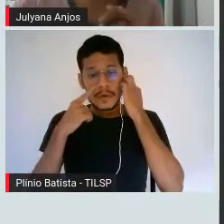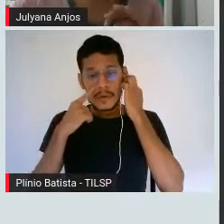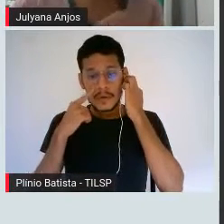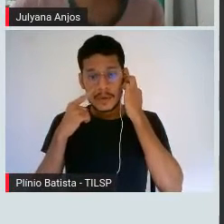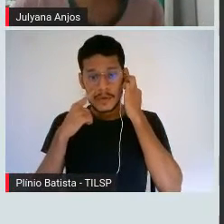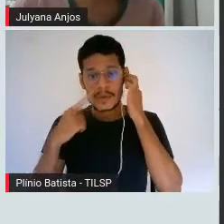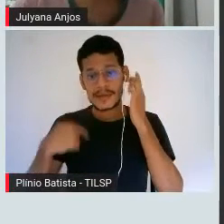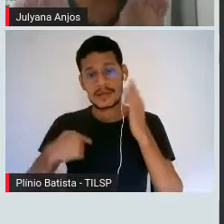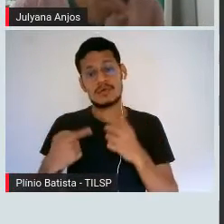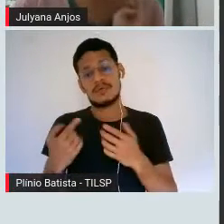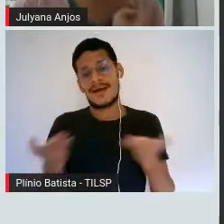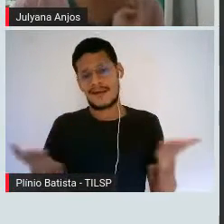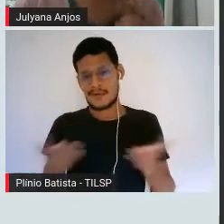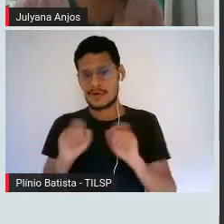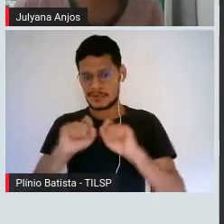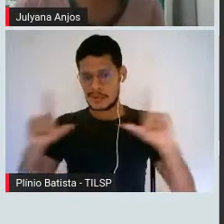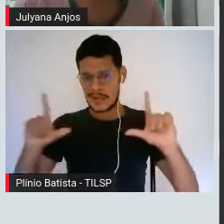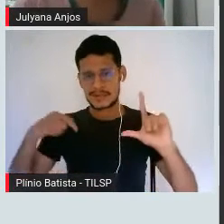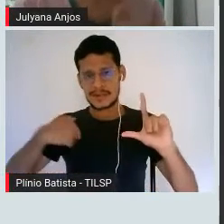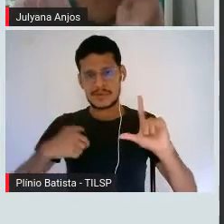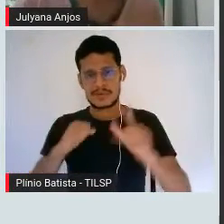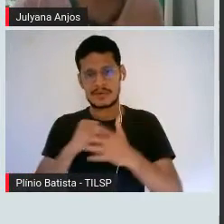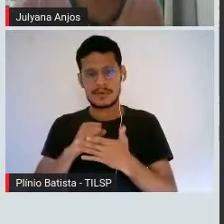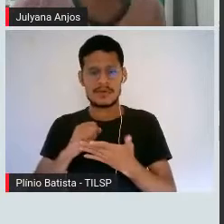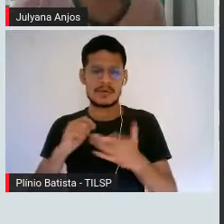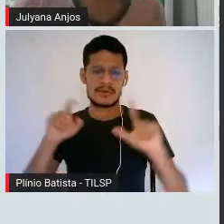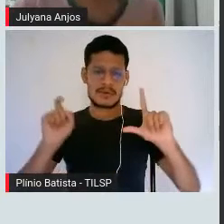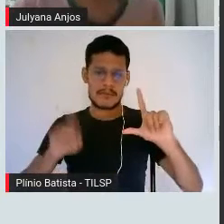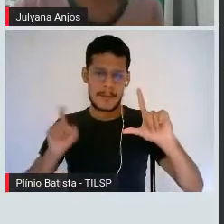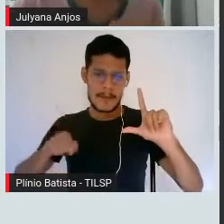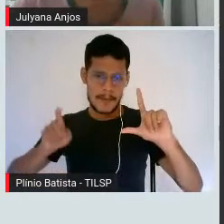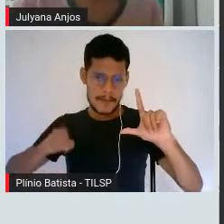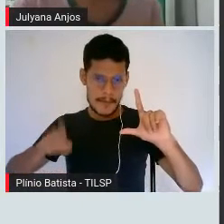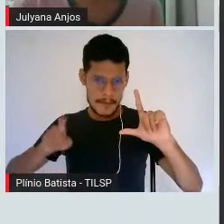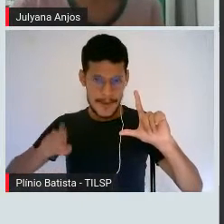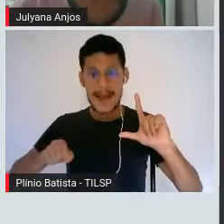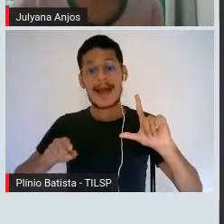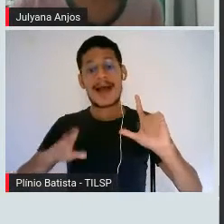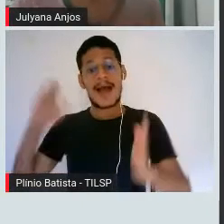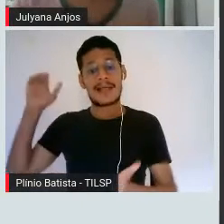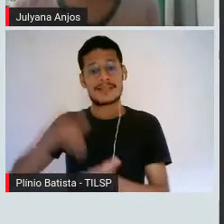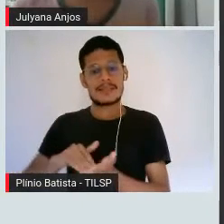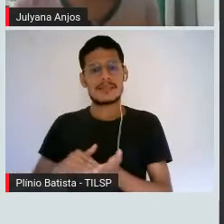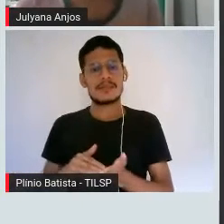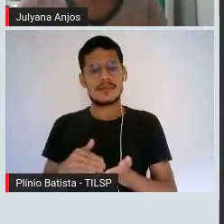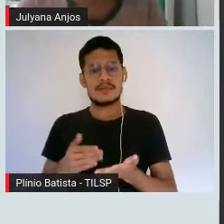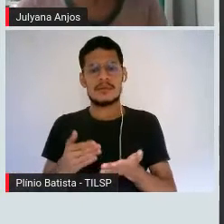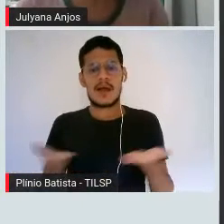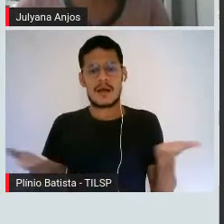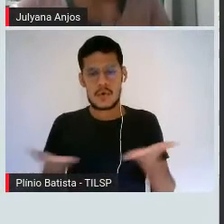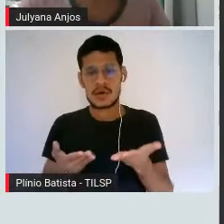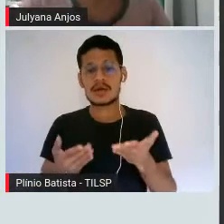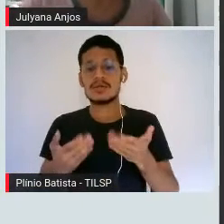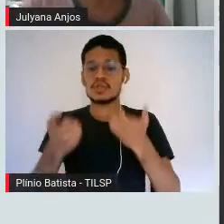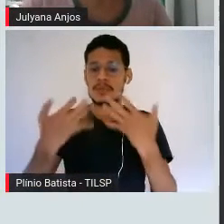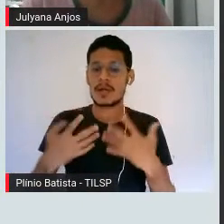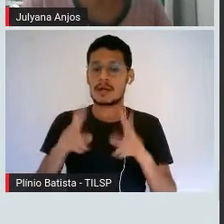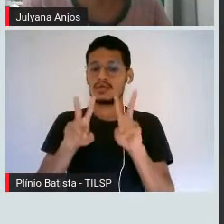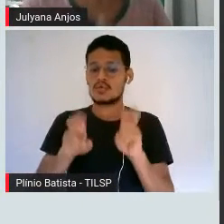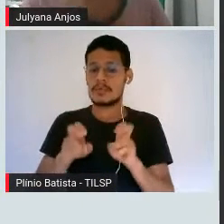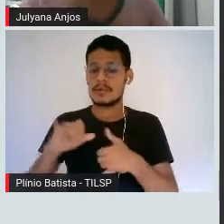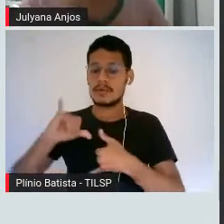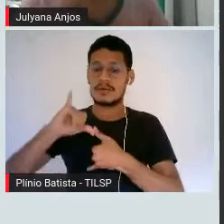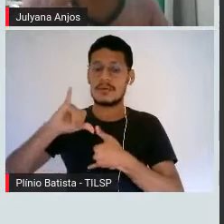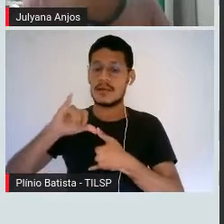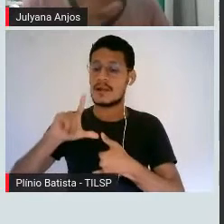bastante, tá? Para que a gente siga para a última parte do nosso momento aqui, que é falar um pouquinho sobre os lipídios,